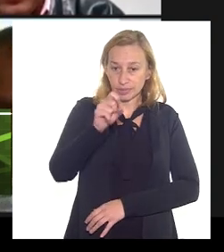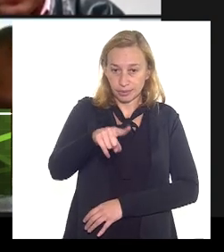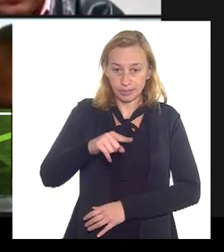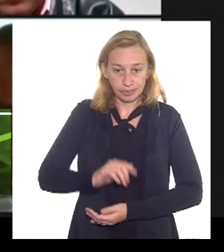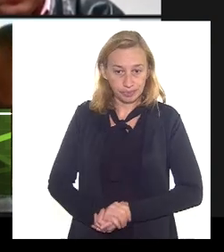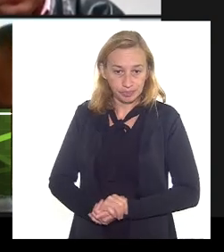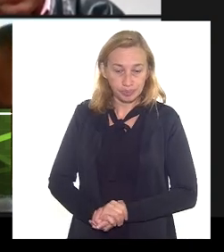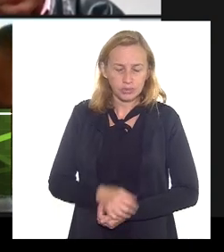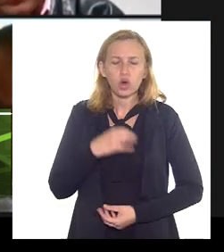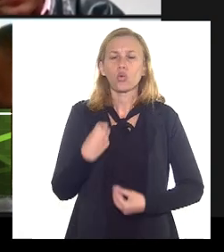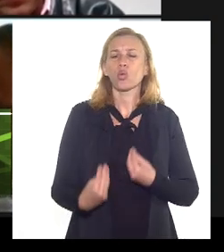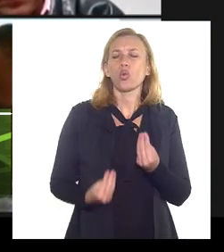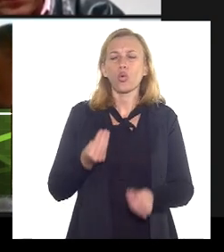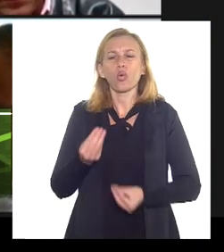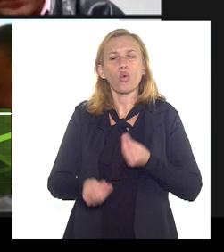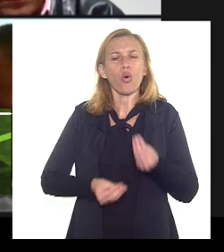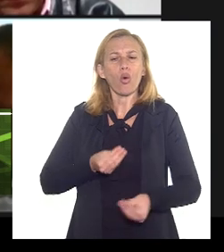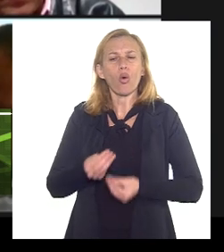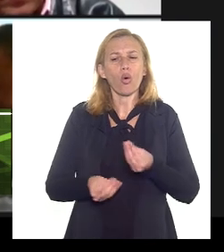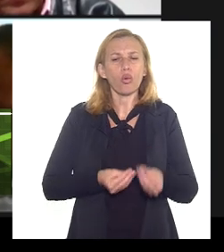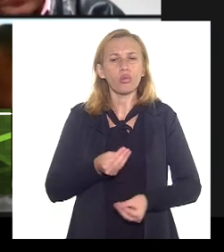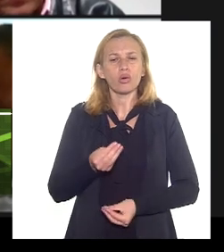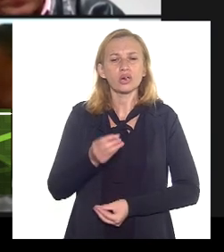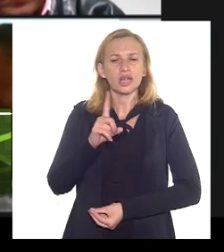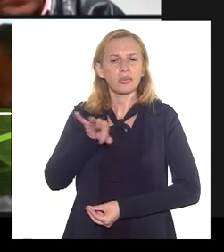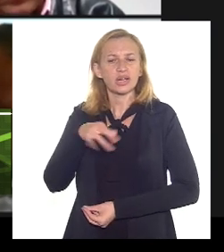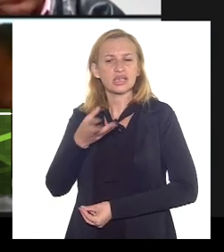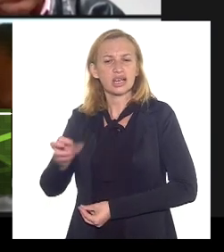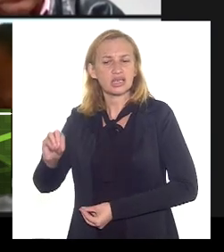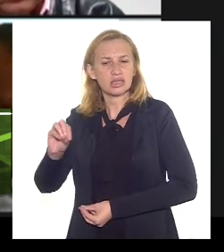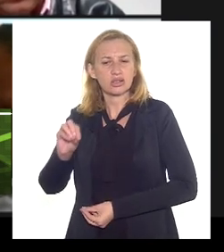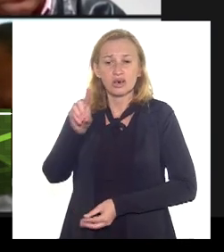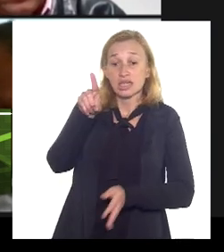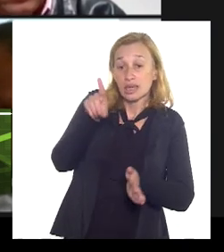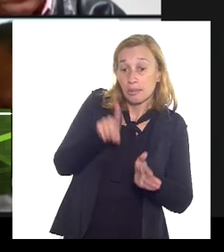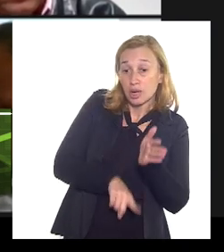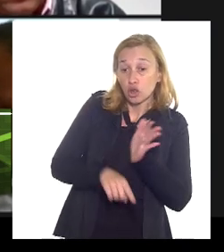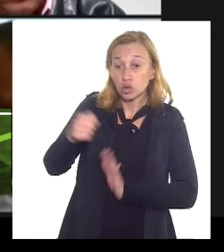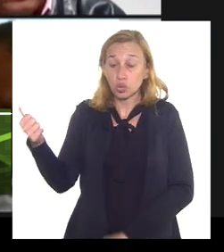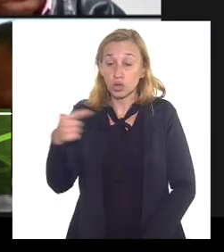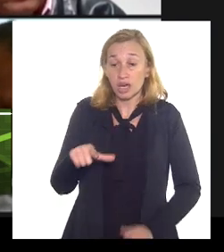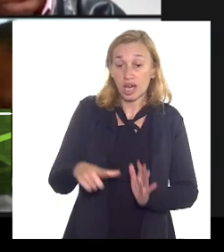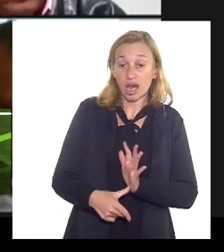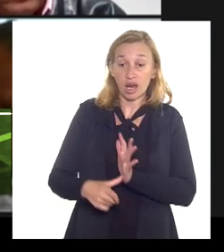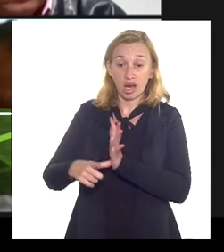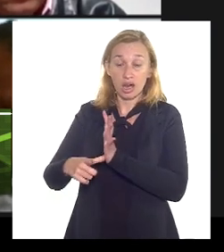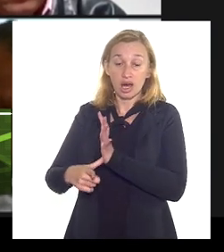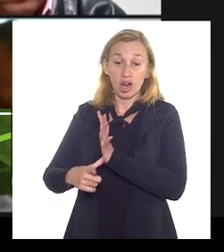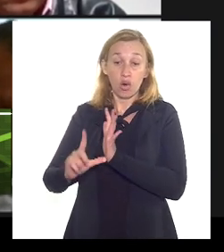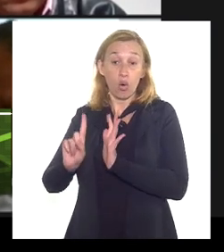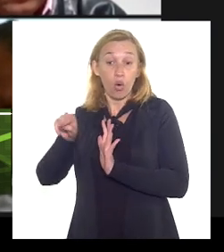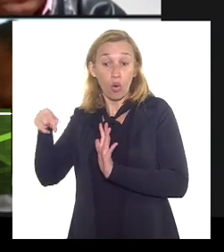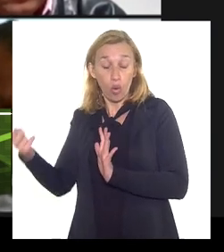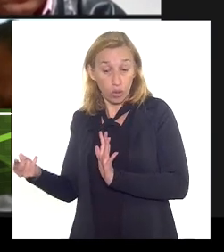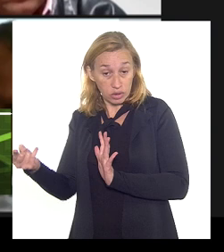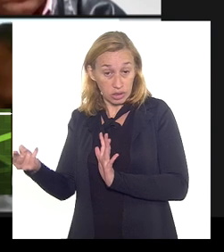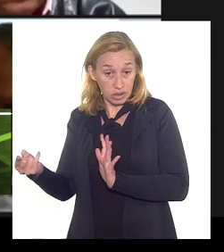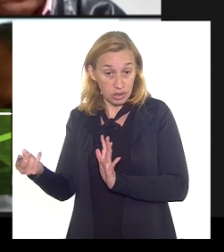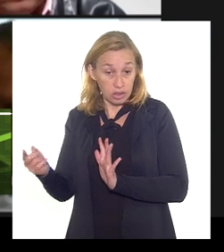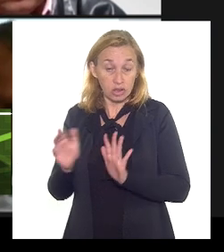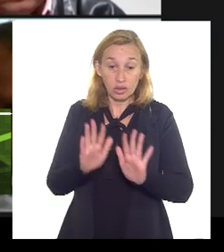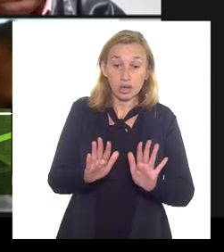como fazer com uma depreciação que vai ser menor do que a anterior quando existiu uma